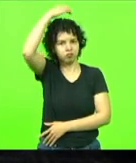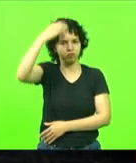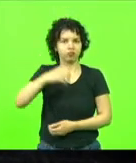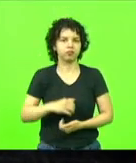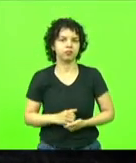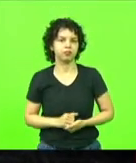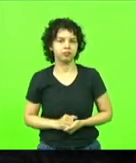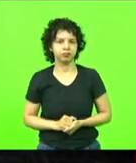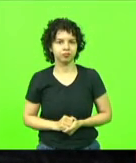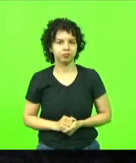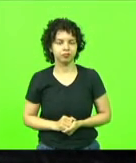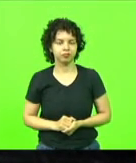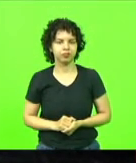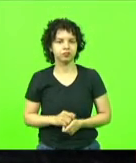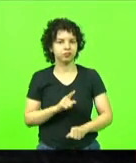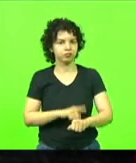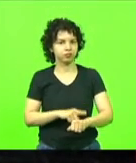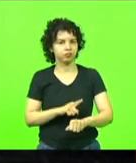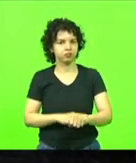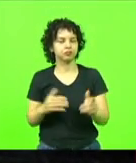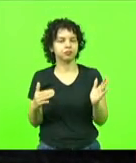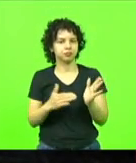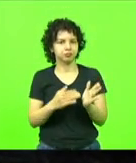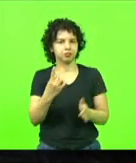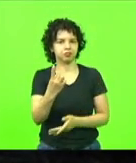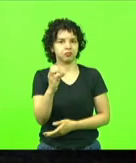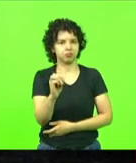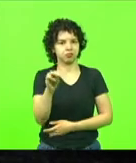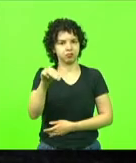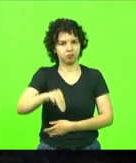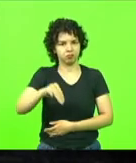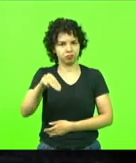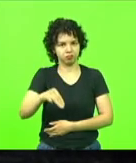tem o tempo de até 10 minutos para a sua fala.